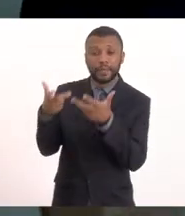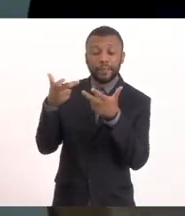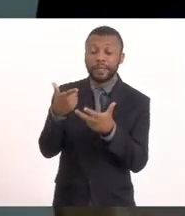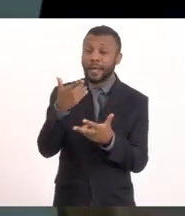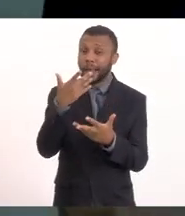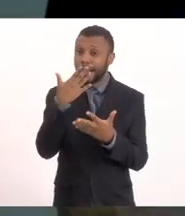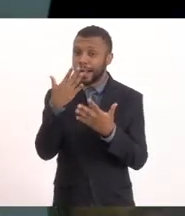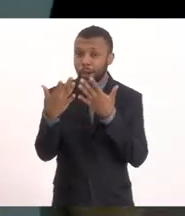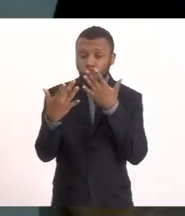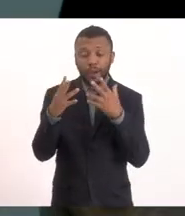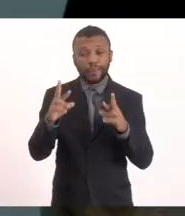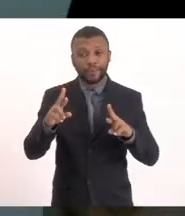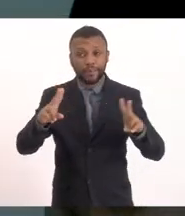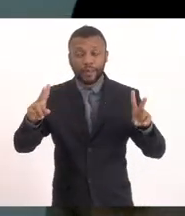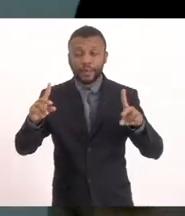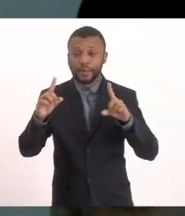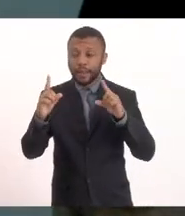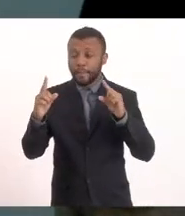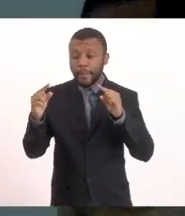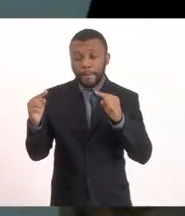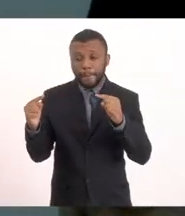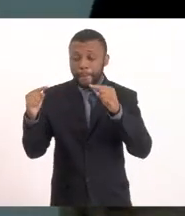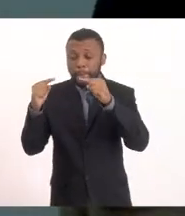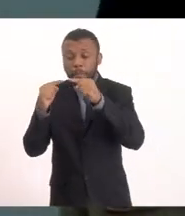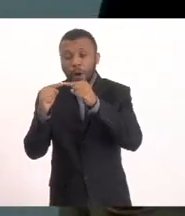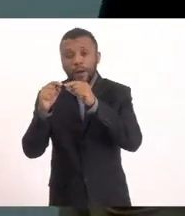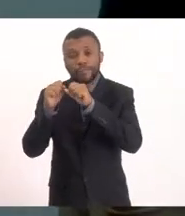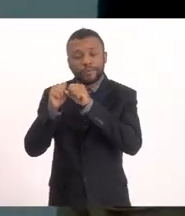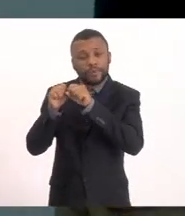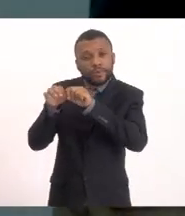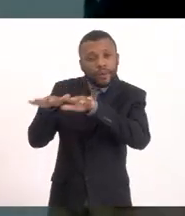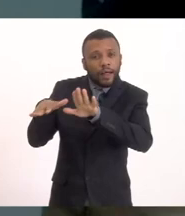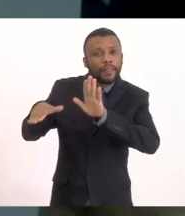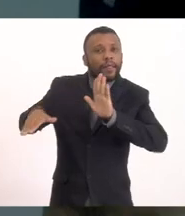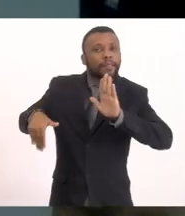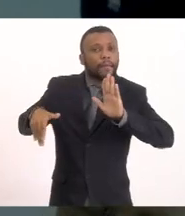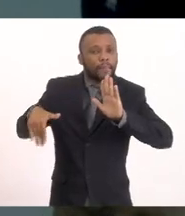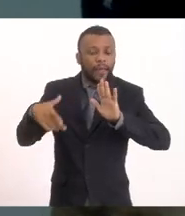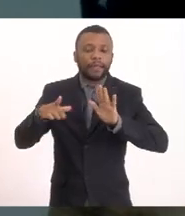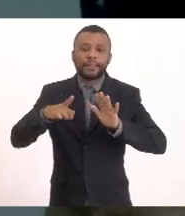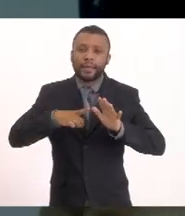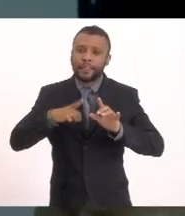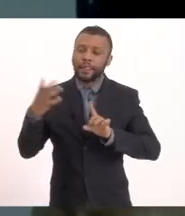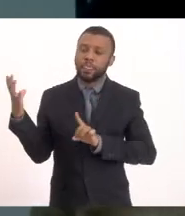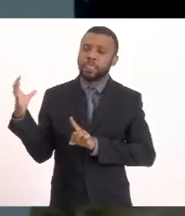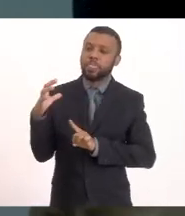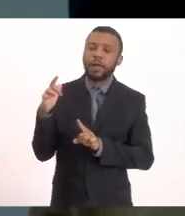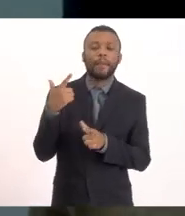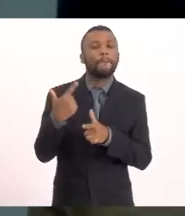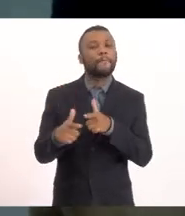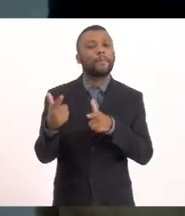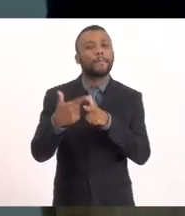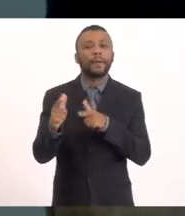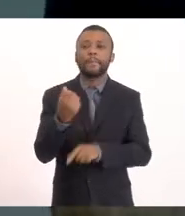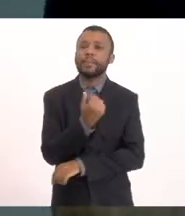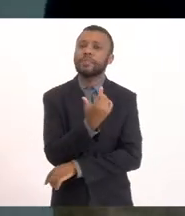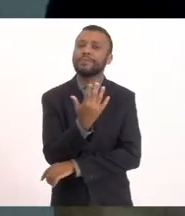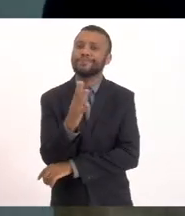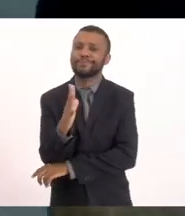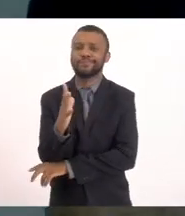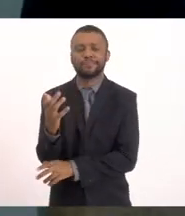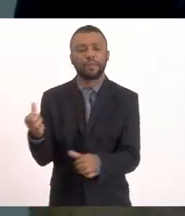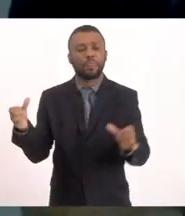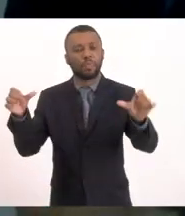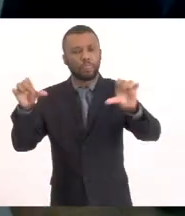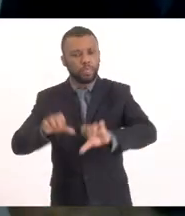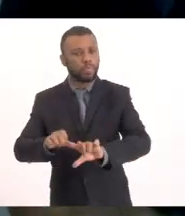É bem próxima Do que foi espalhada Na praia Causando aquele Impacto Visual negativo